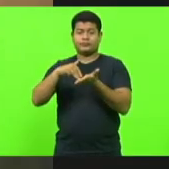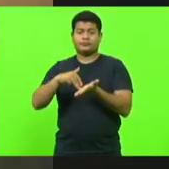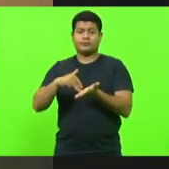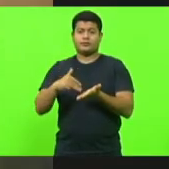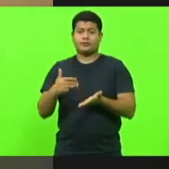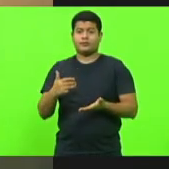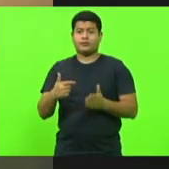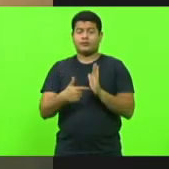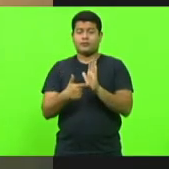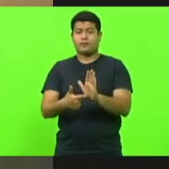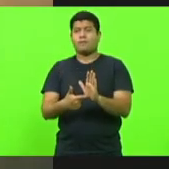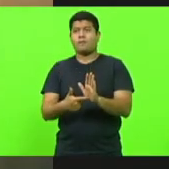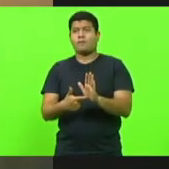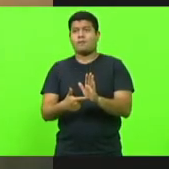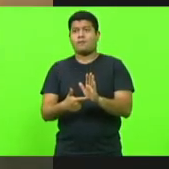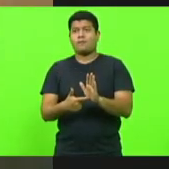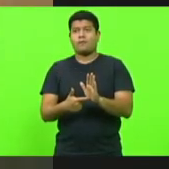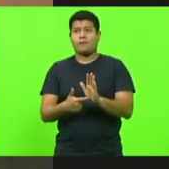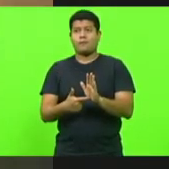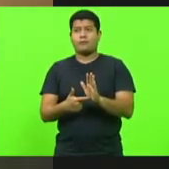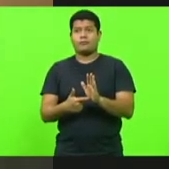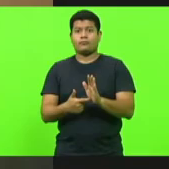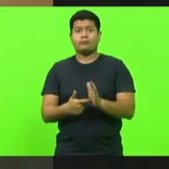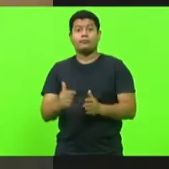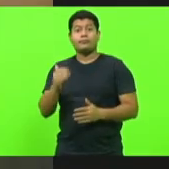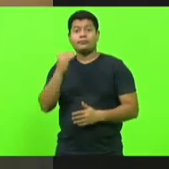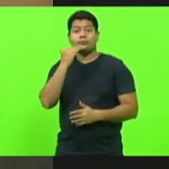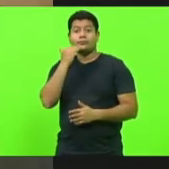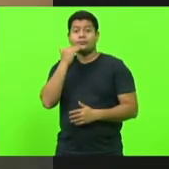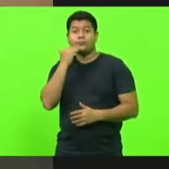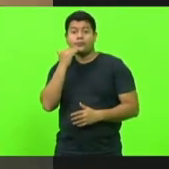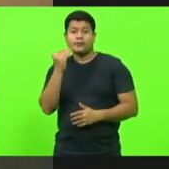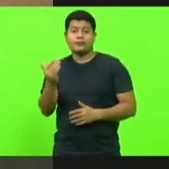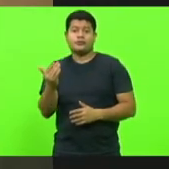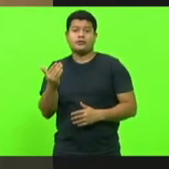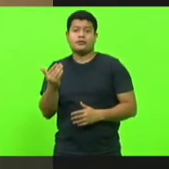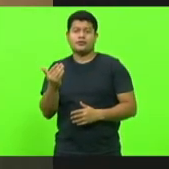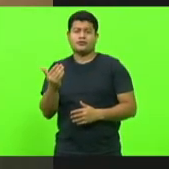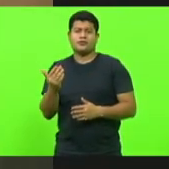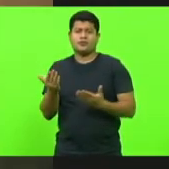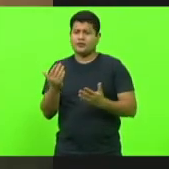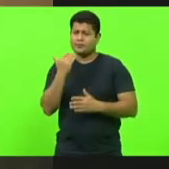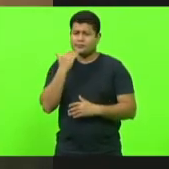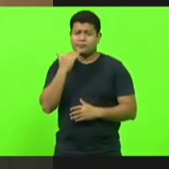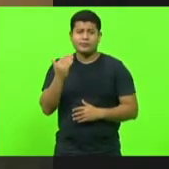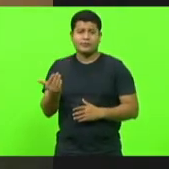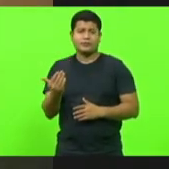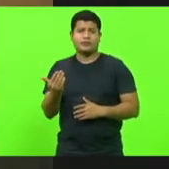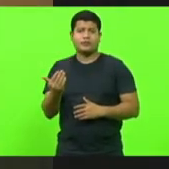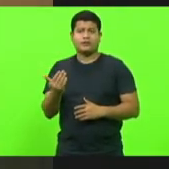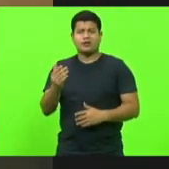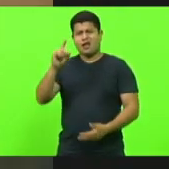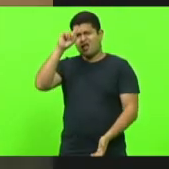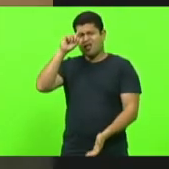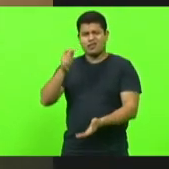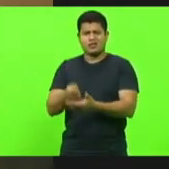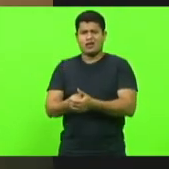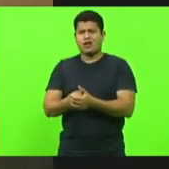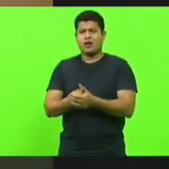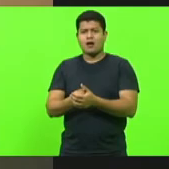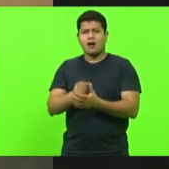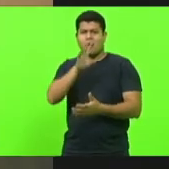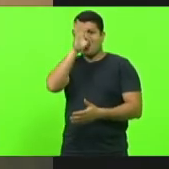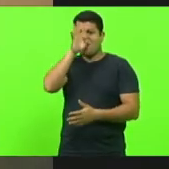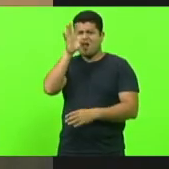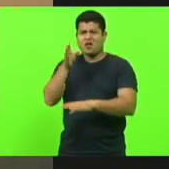apresentada ali de apelo né deixar claro isso aí apelo não uma determinação não é uma interferência